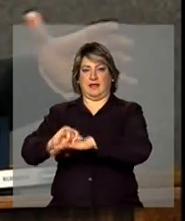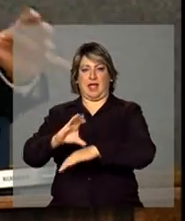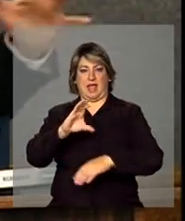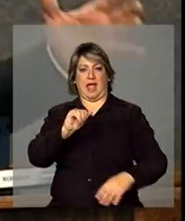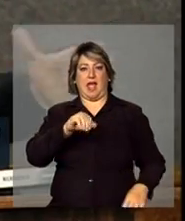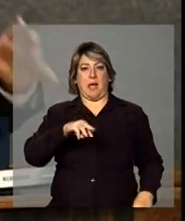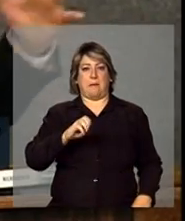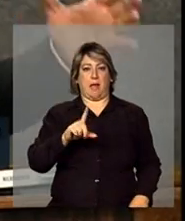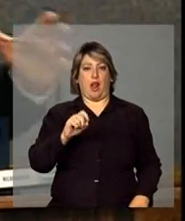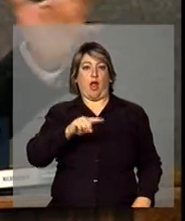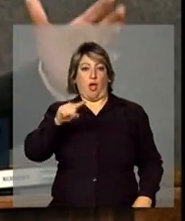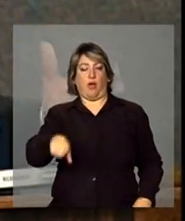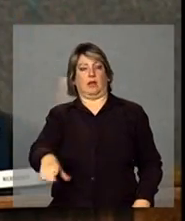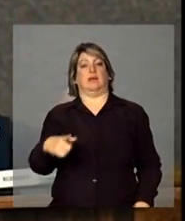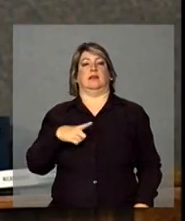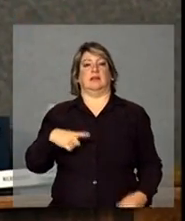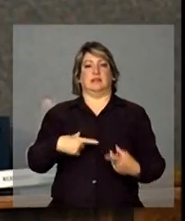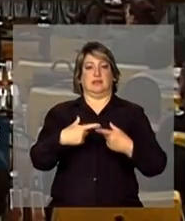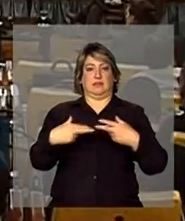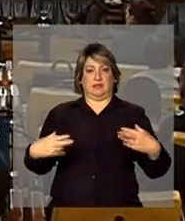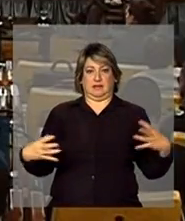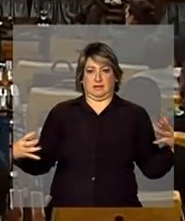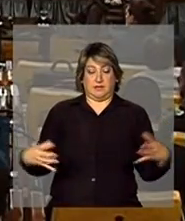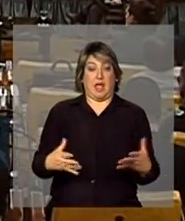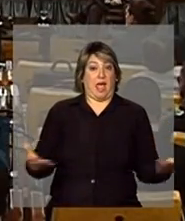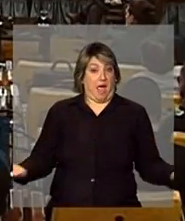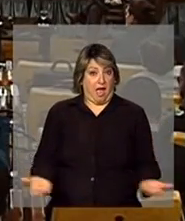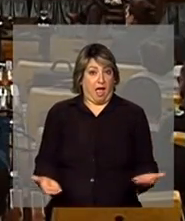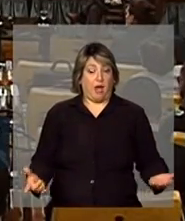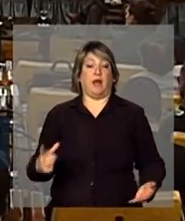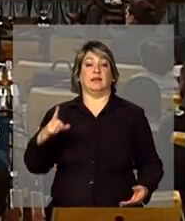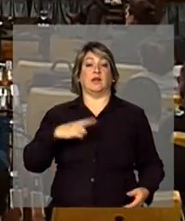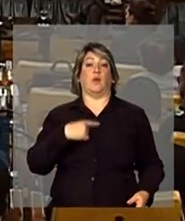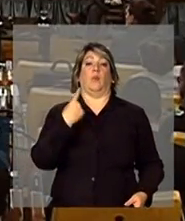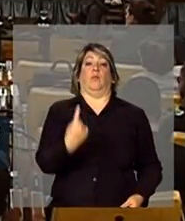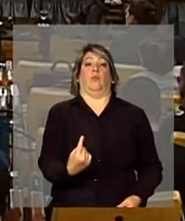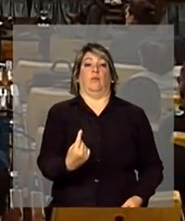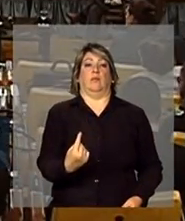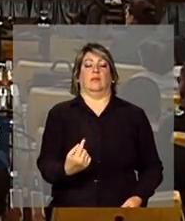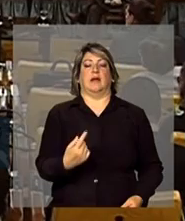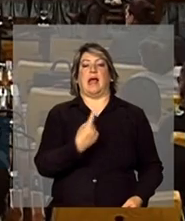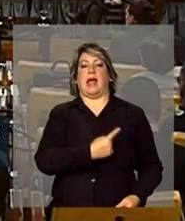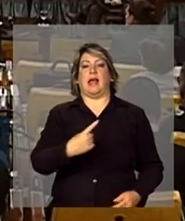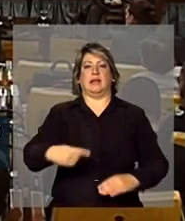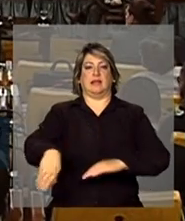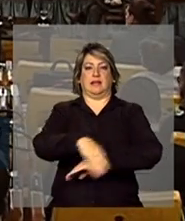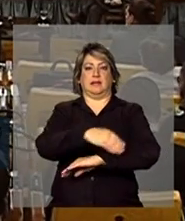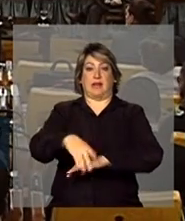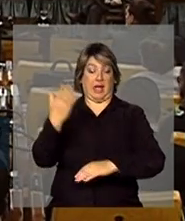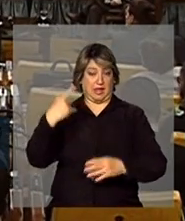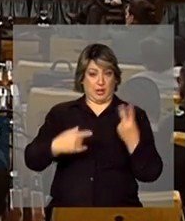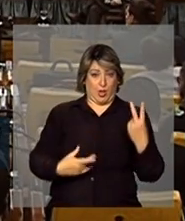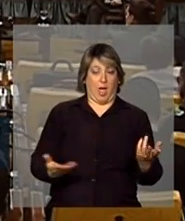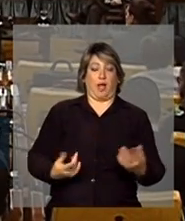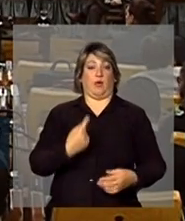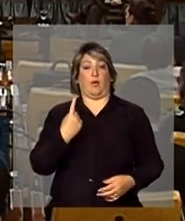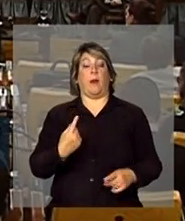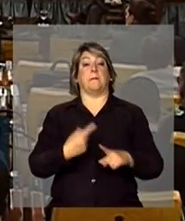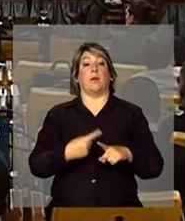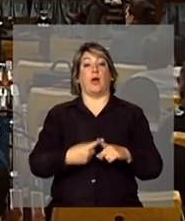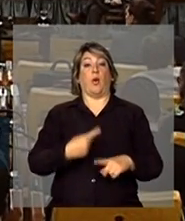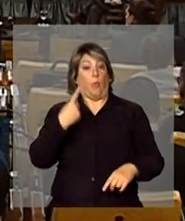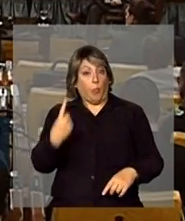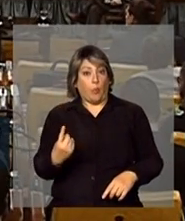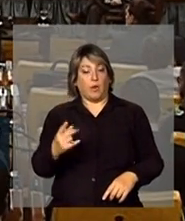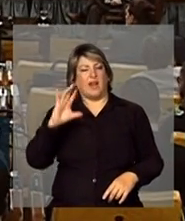atividades altamente predatórias entre si. Agora, você tem um camelô em cada esquina. Por quê? Porque o outro camelô resolveu ir para o emprego com